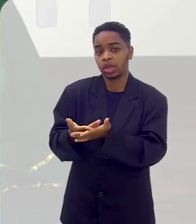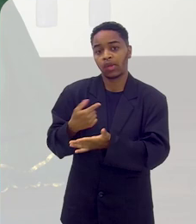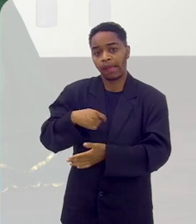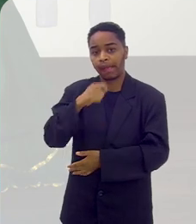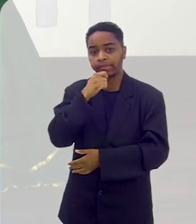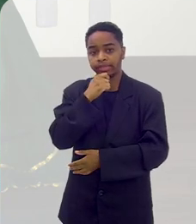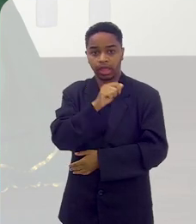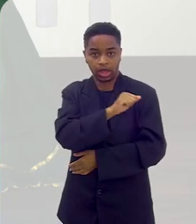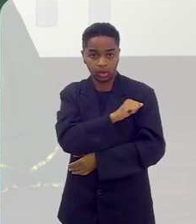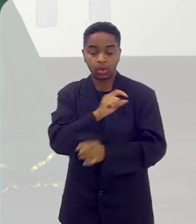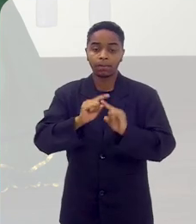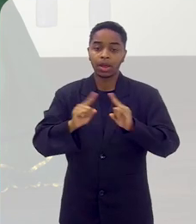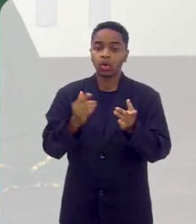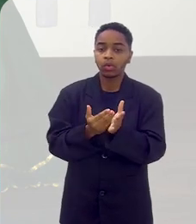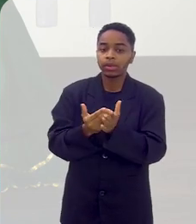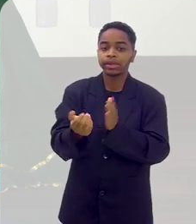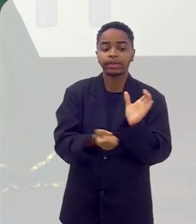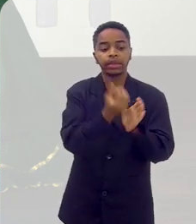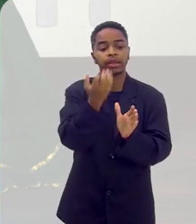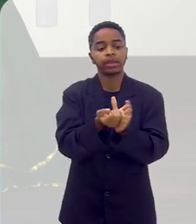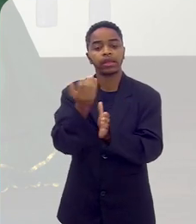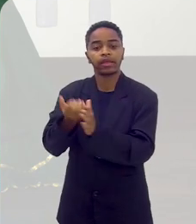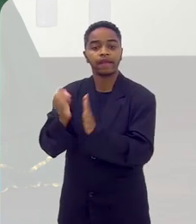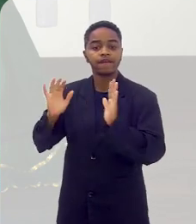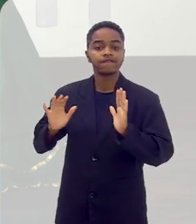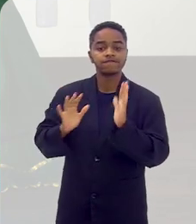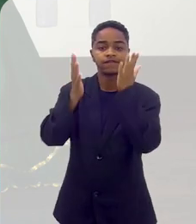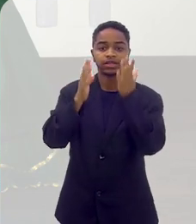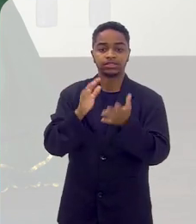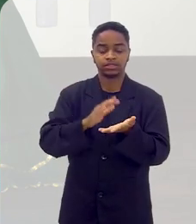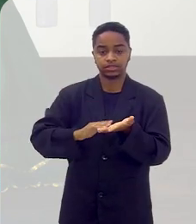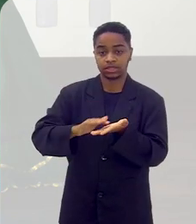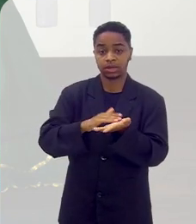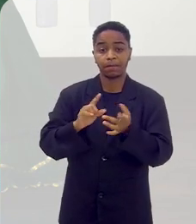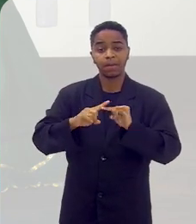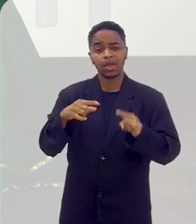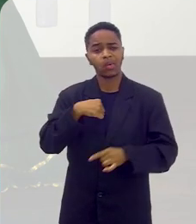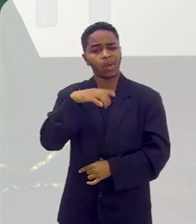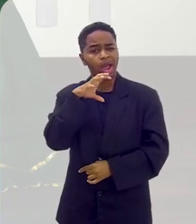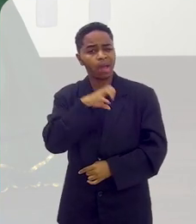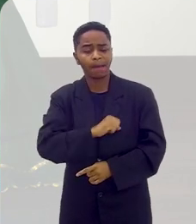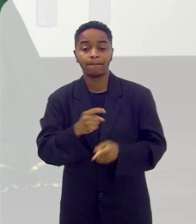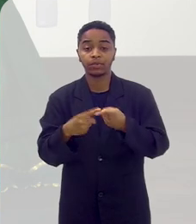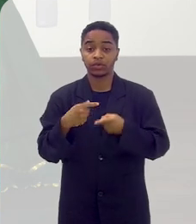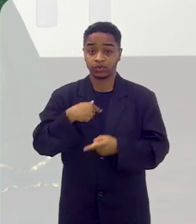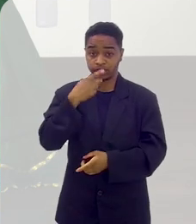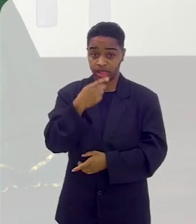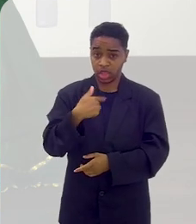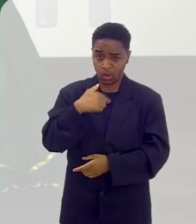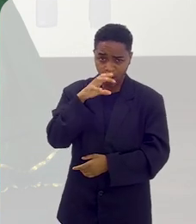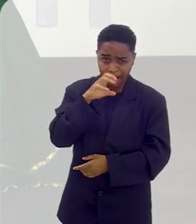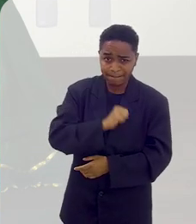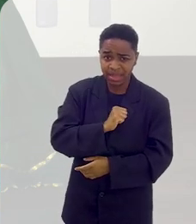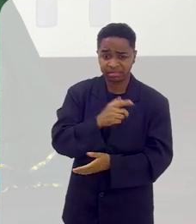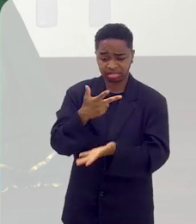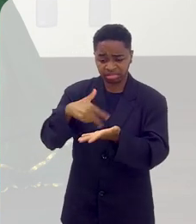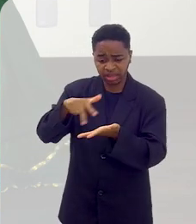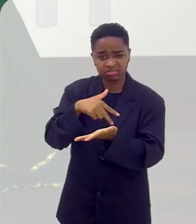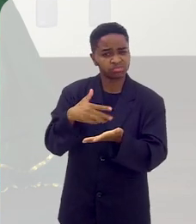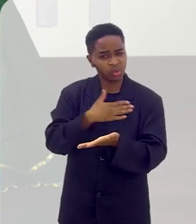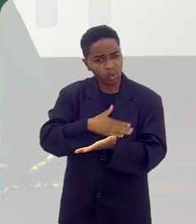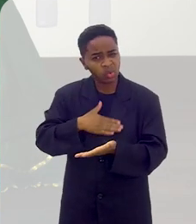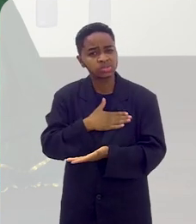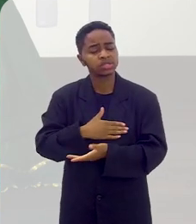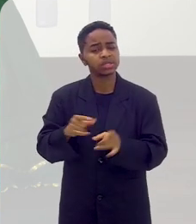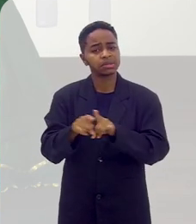era aluna, mas comecei a produzir festas ciganas. não parei mais, eu adorava. Porque eu dizia assim, do mesmo modo que eu amei, que eu